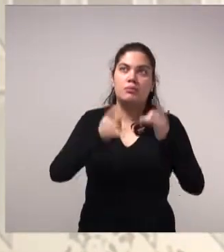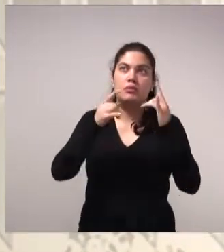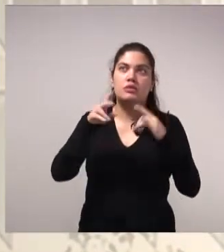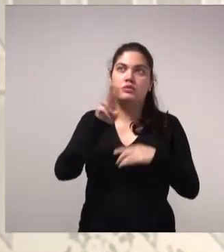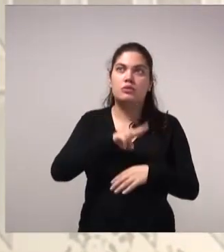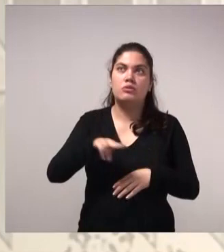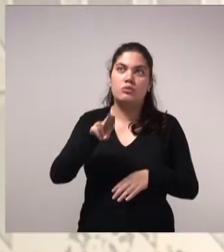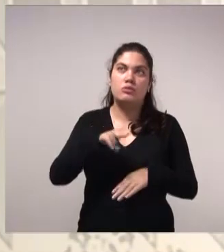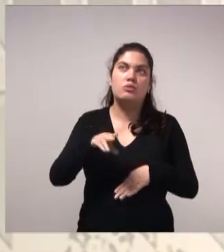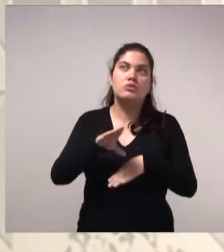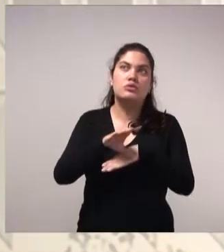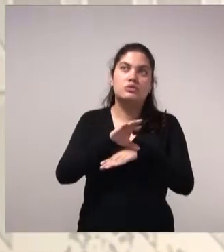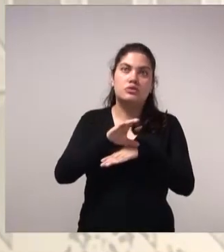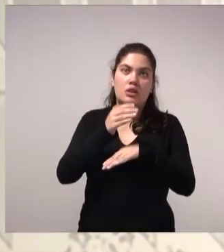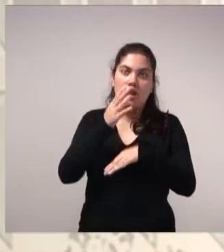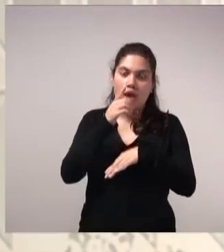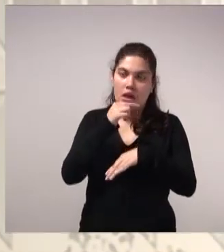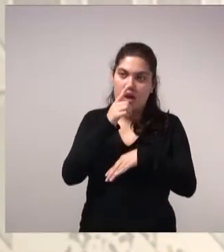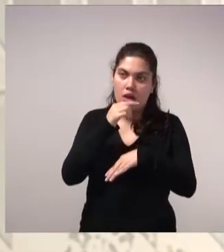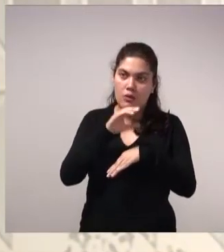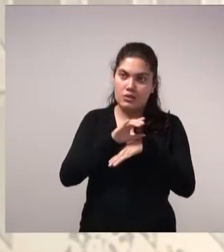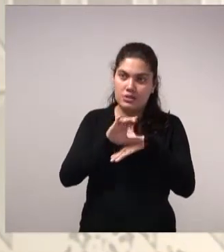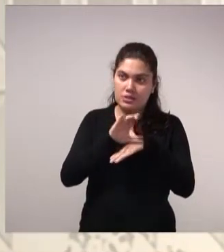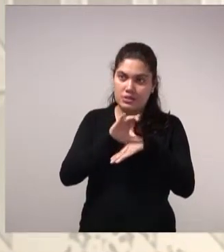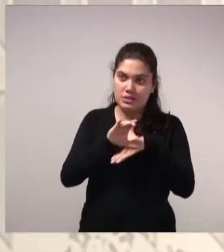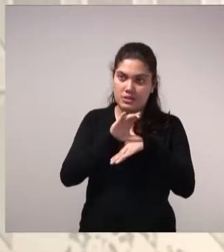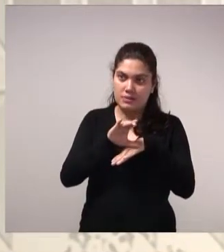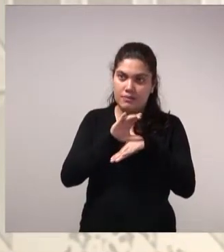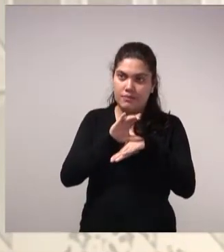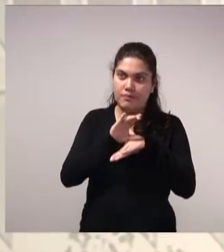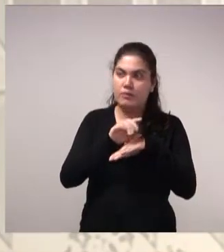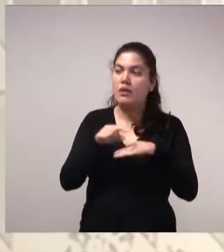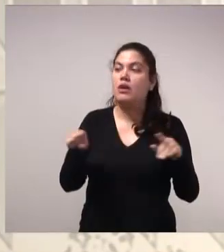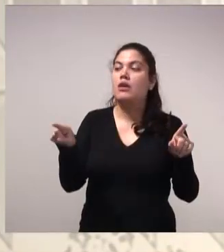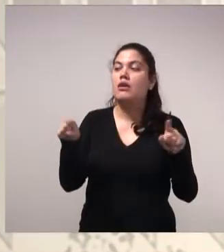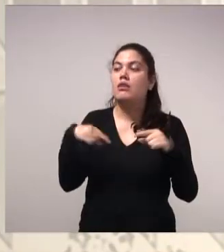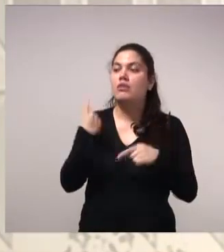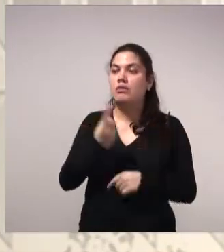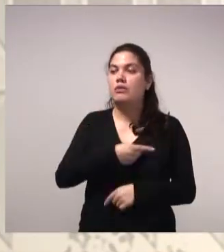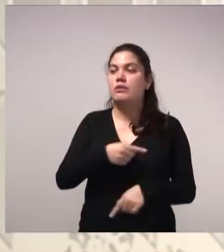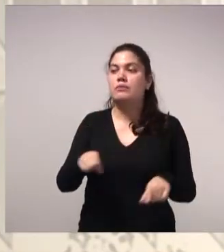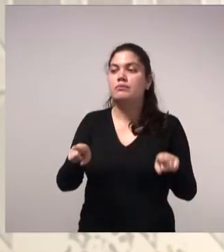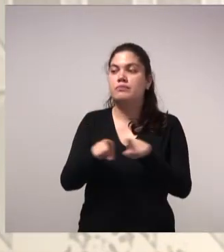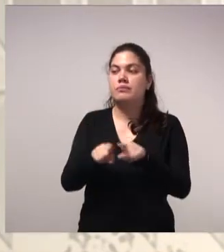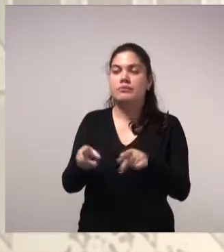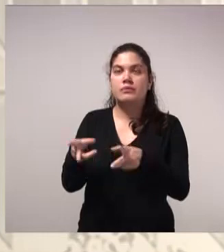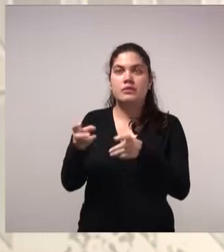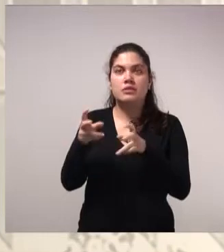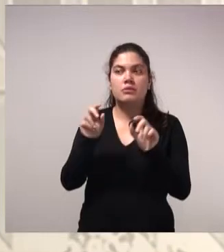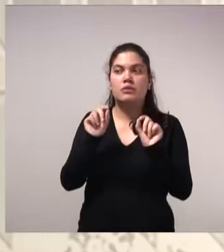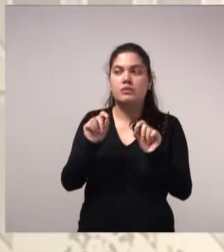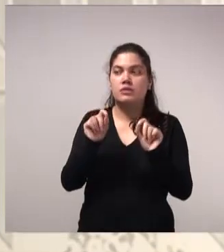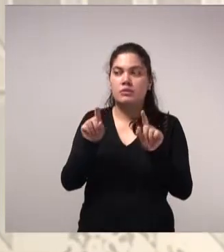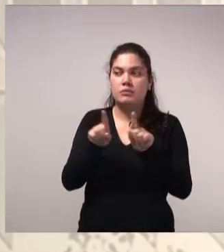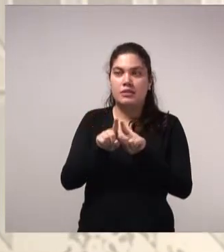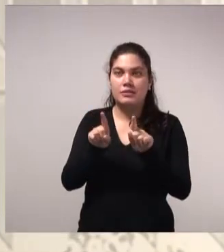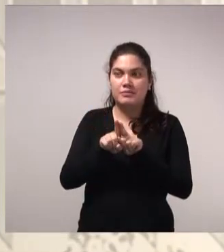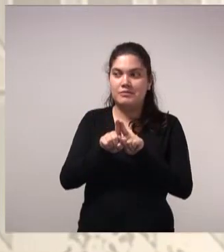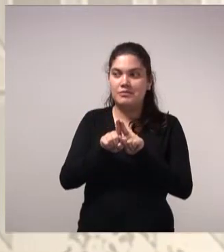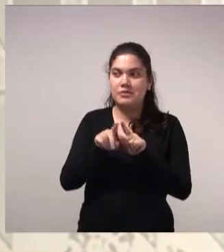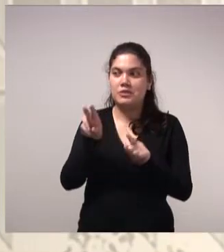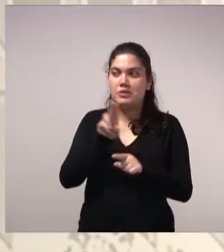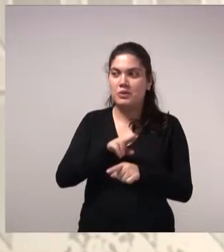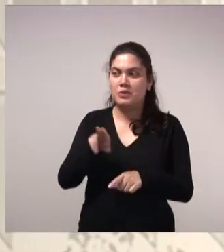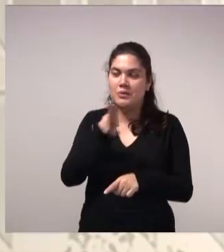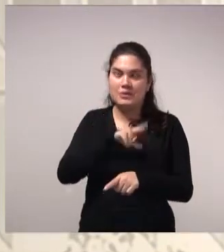de águas cinzas. Agora, a gente também verificou o que isso significa para os recursos